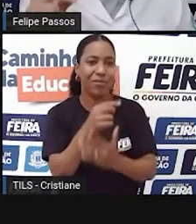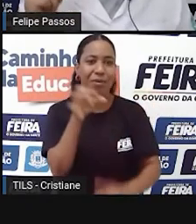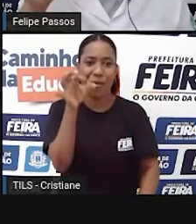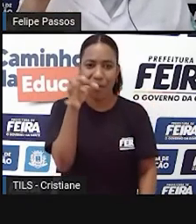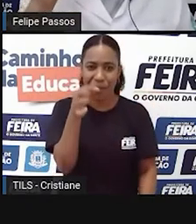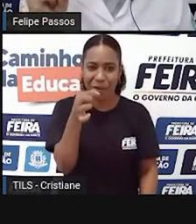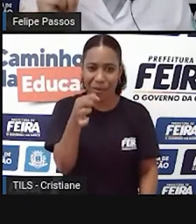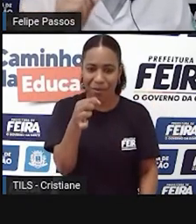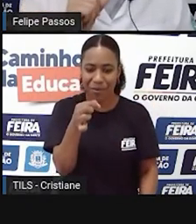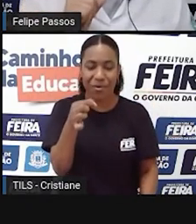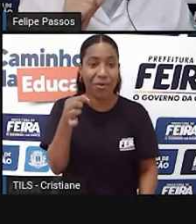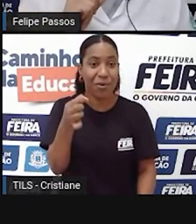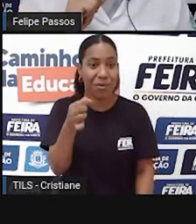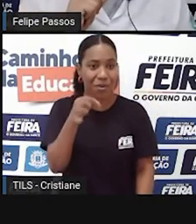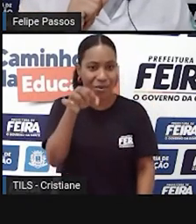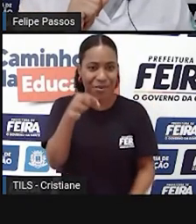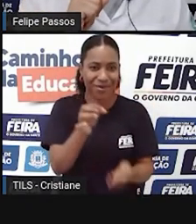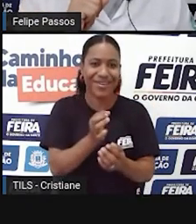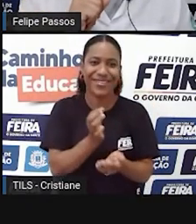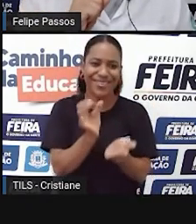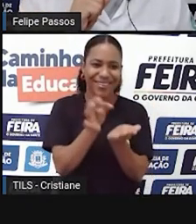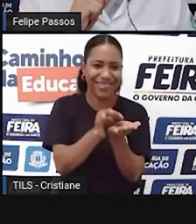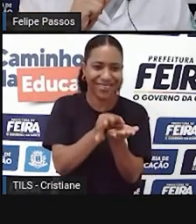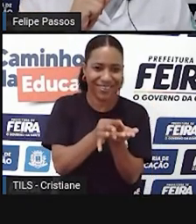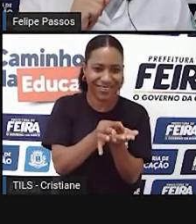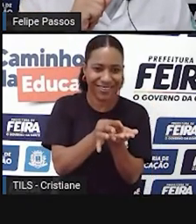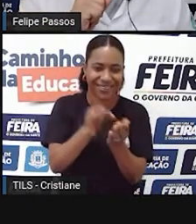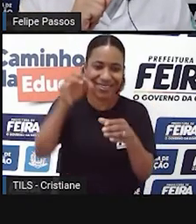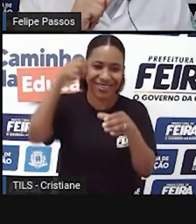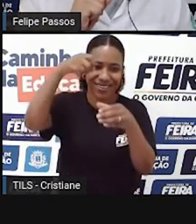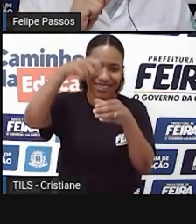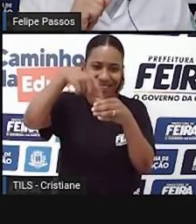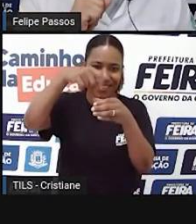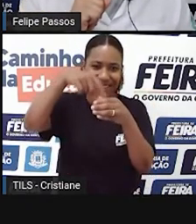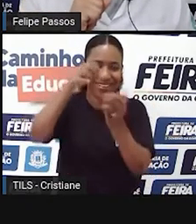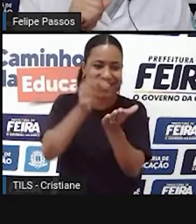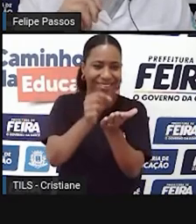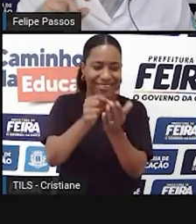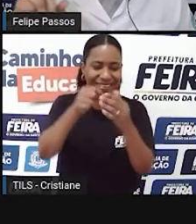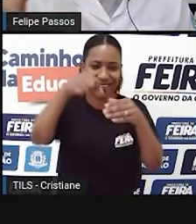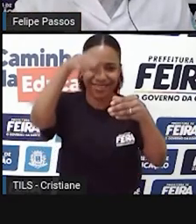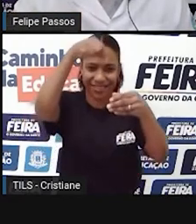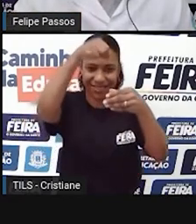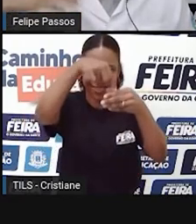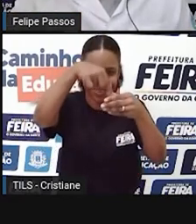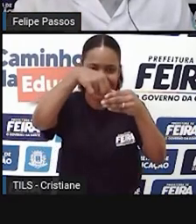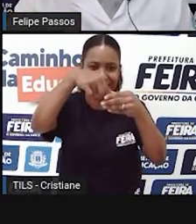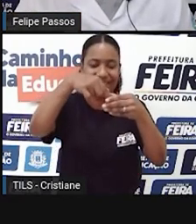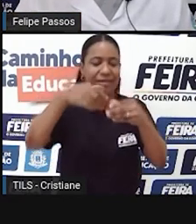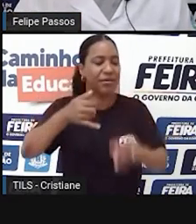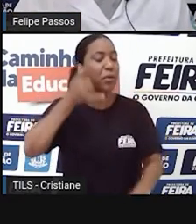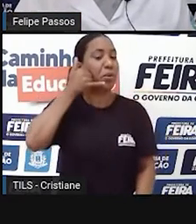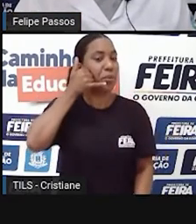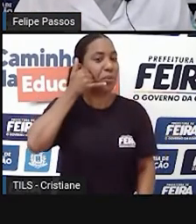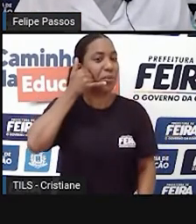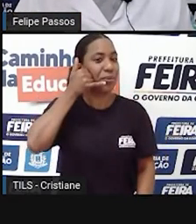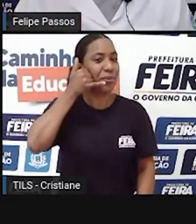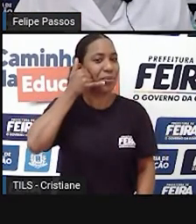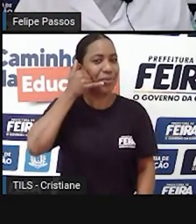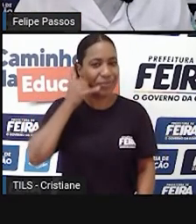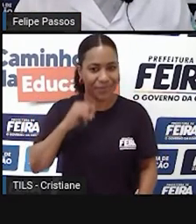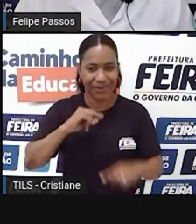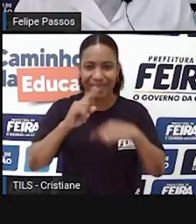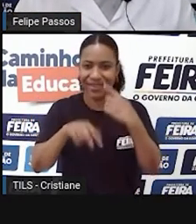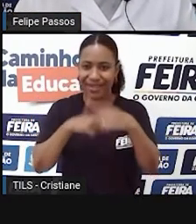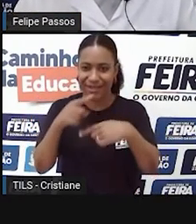ficha que tinha um tempo para falar nesse orelhão. Olha que legal. Já ouviram falar disso? Depois os telefones domésticos se